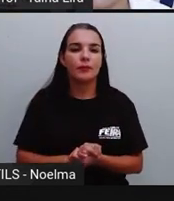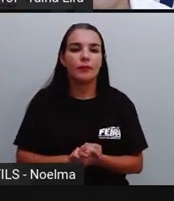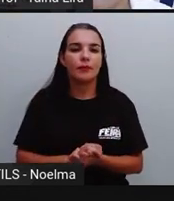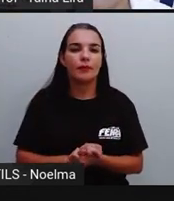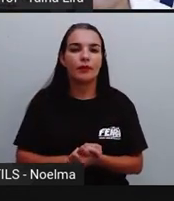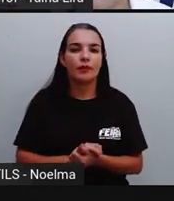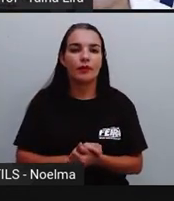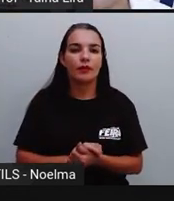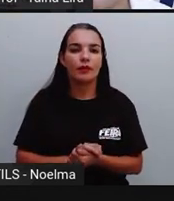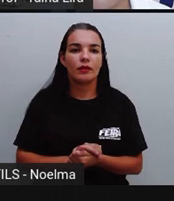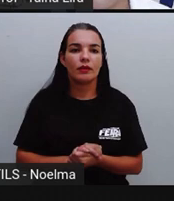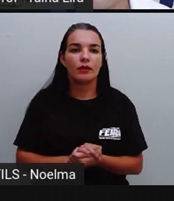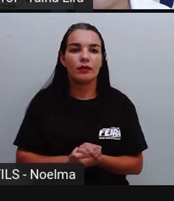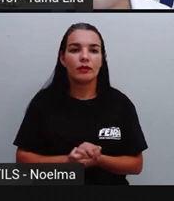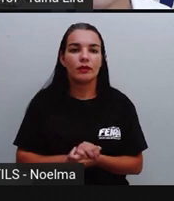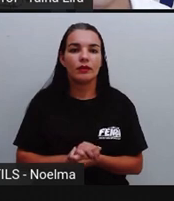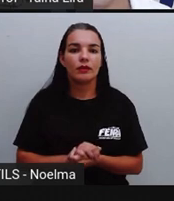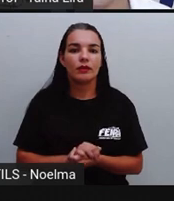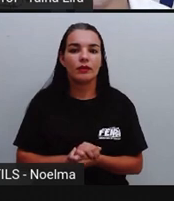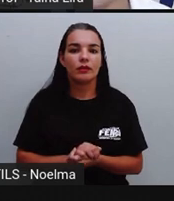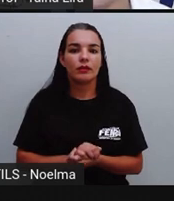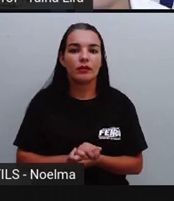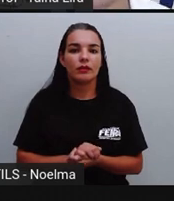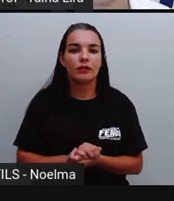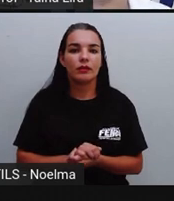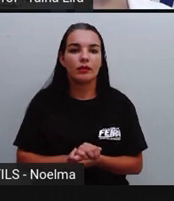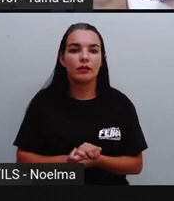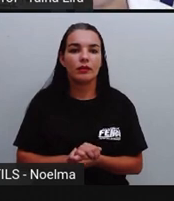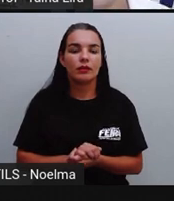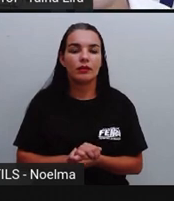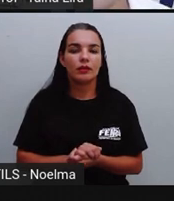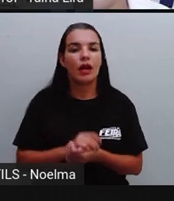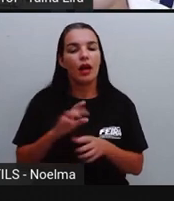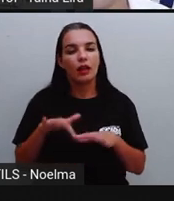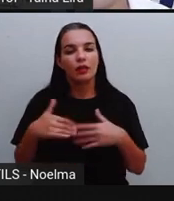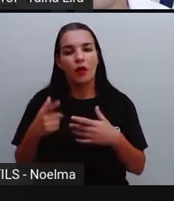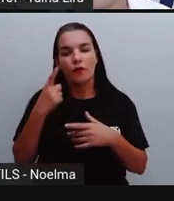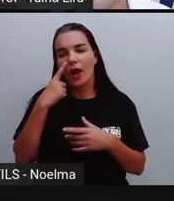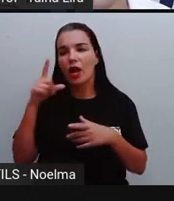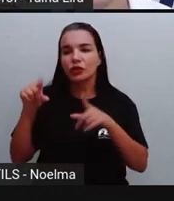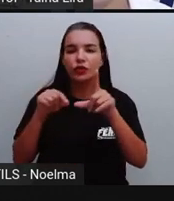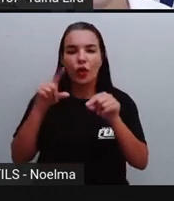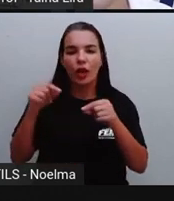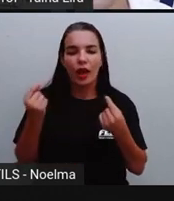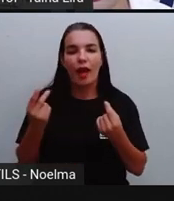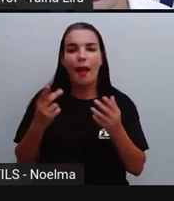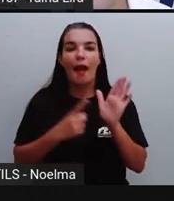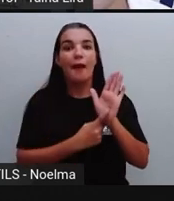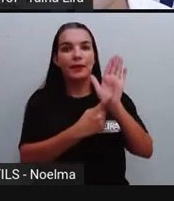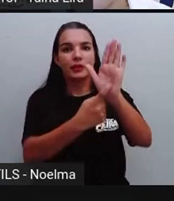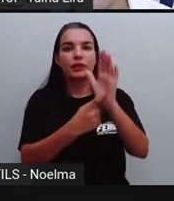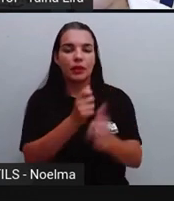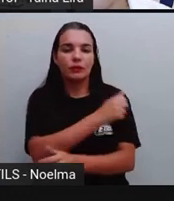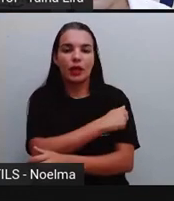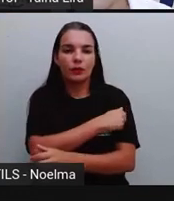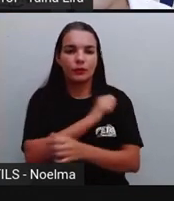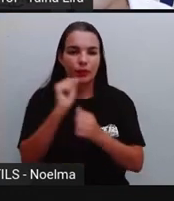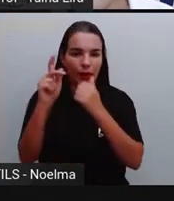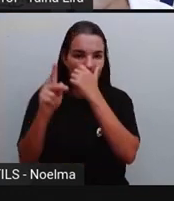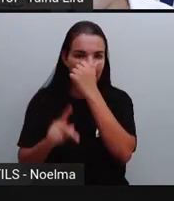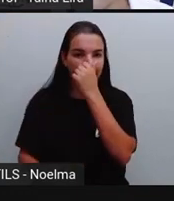Ele vai passar por votação. E aí, a chapa vai ser escolhida para representar os alunos, tá bom?